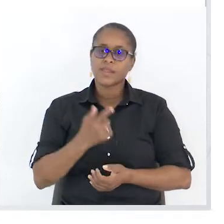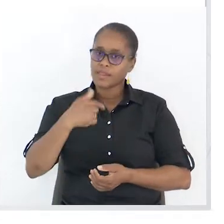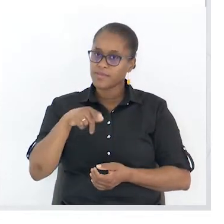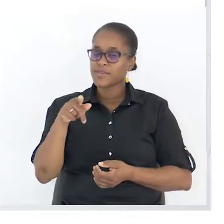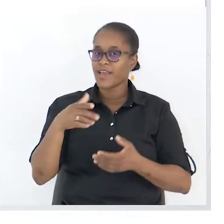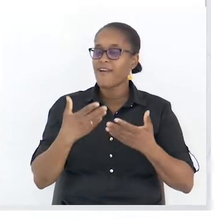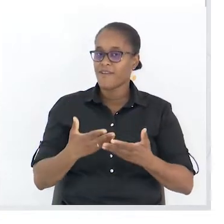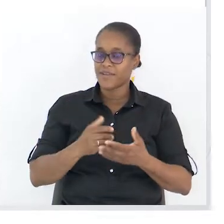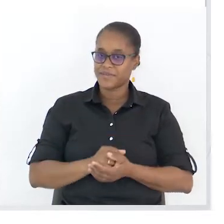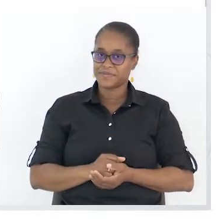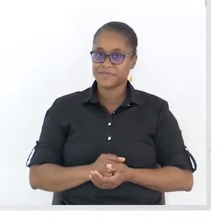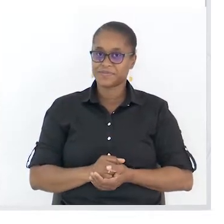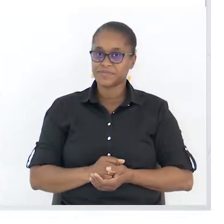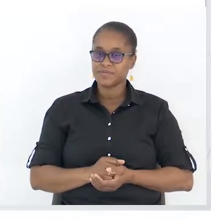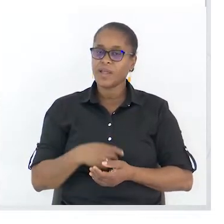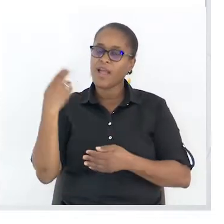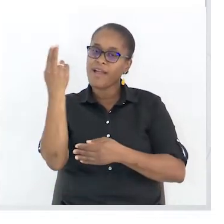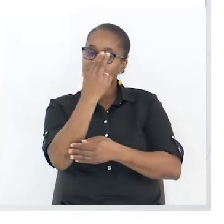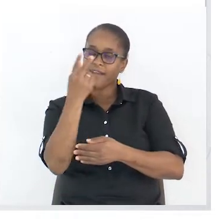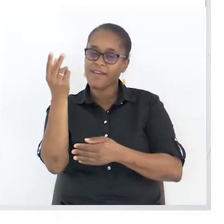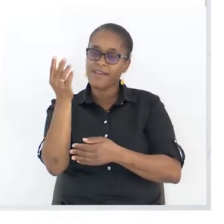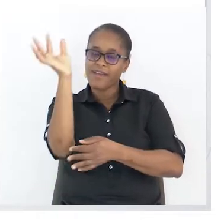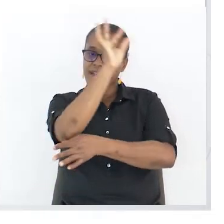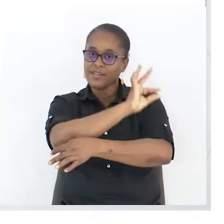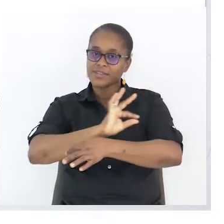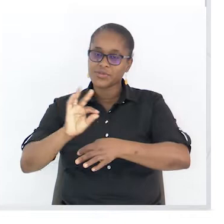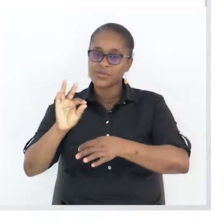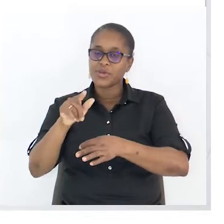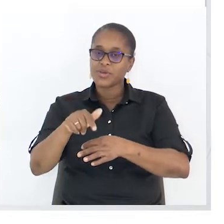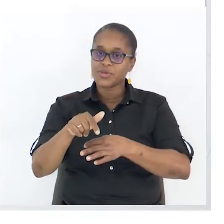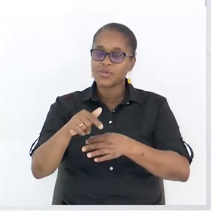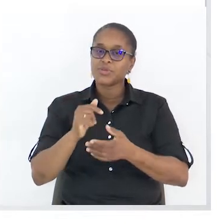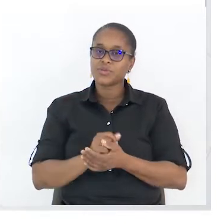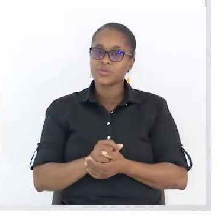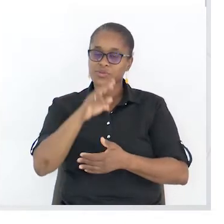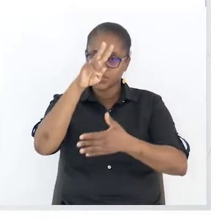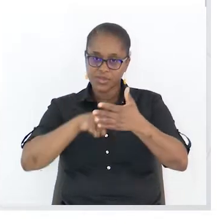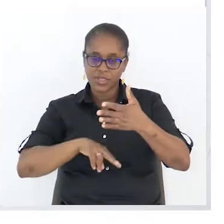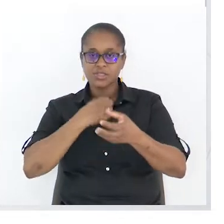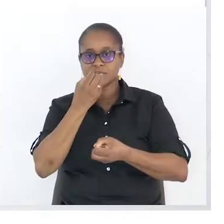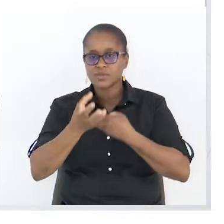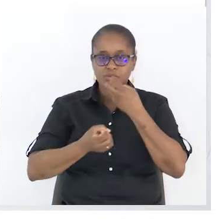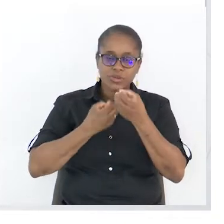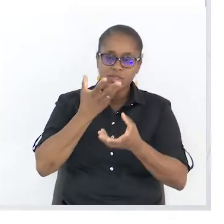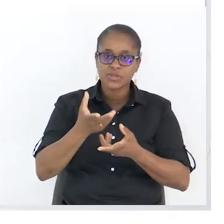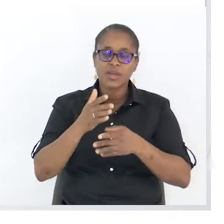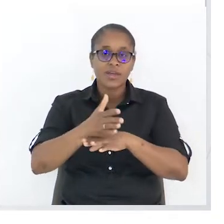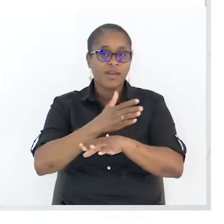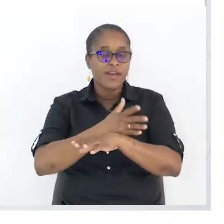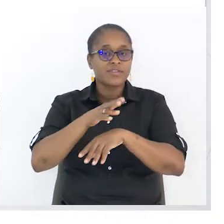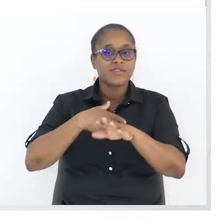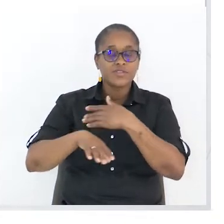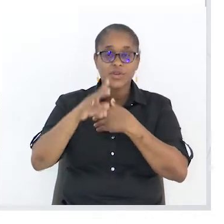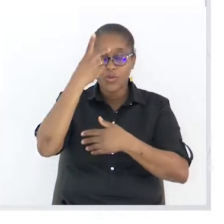texto argumentativo. Ou seja, antes de fazer um texto argumentativo, tu tens que fazer um plano para lá